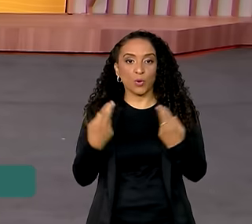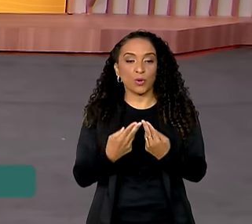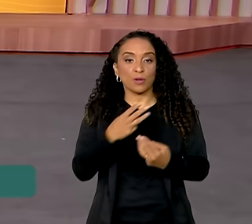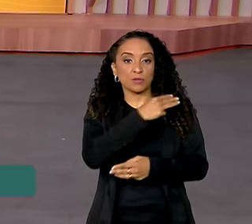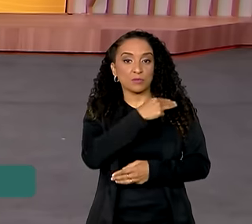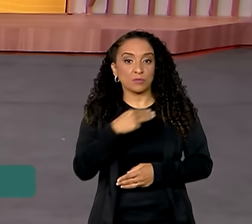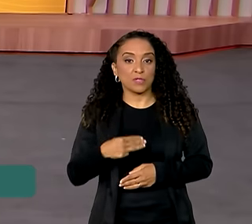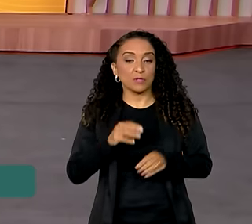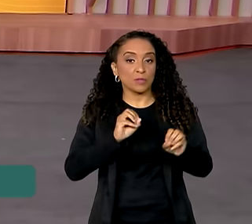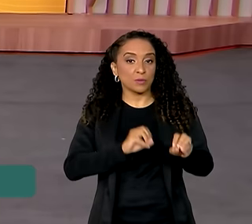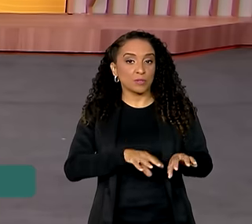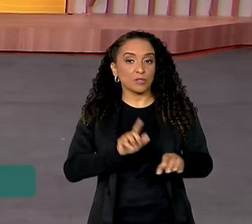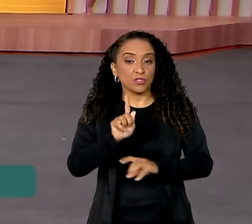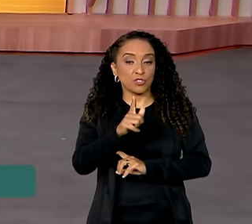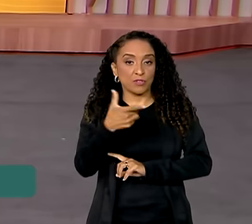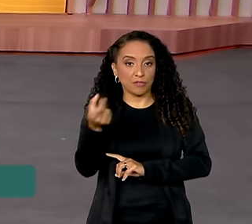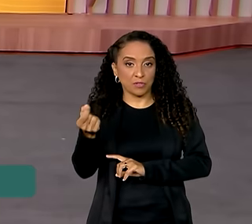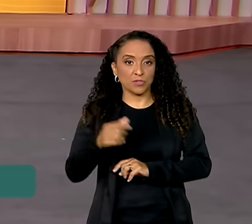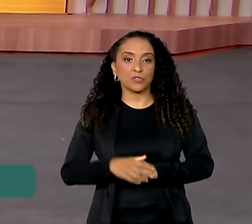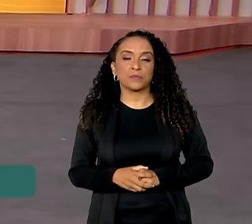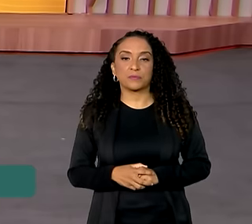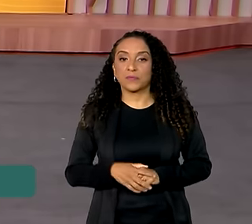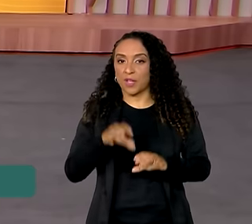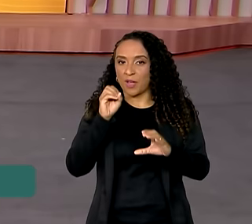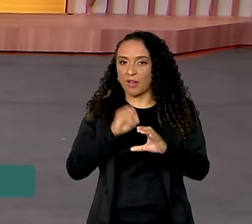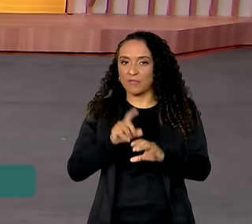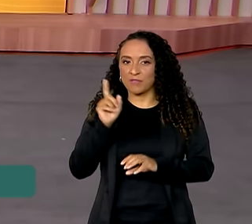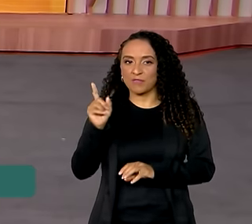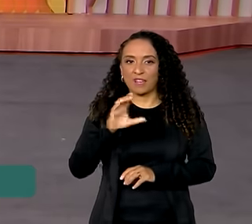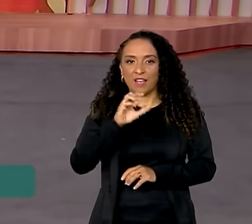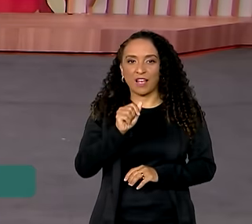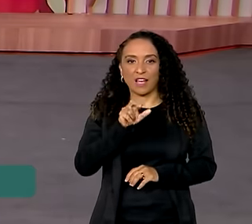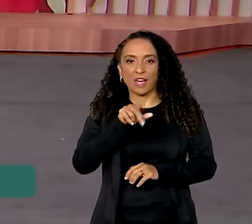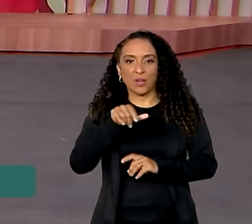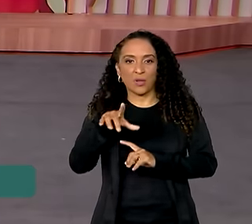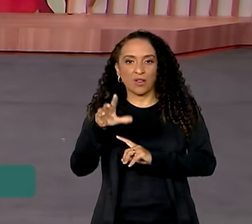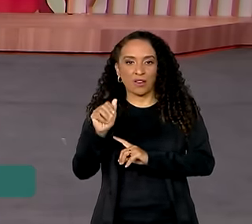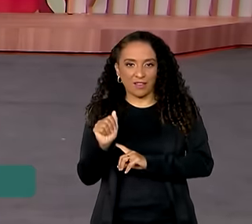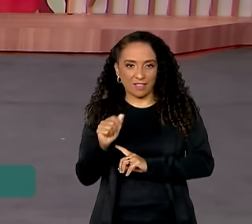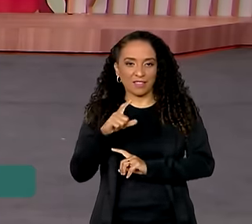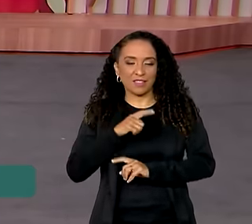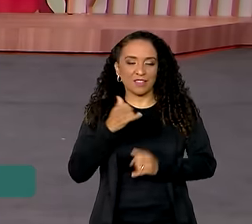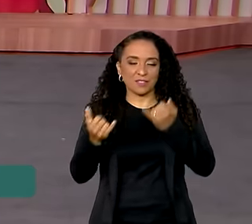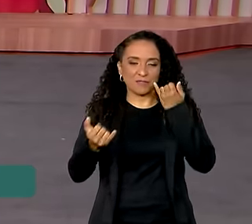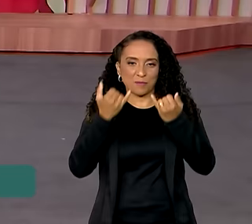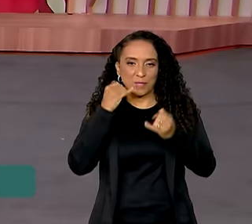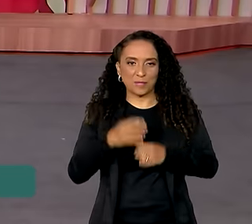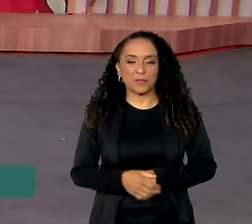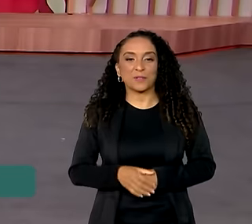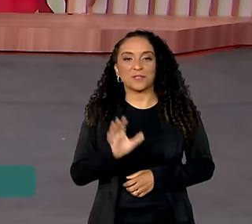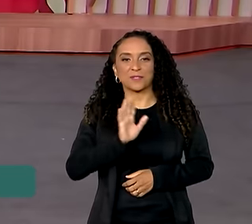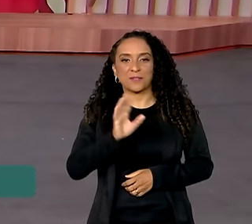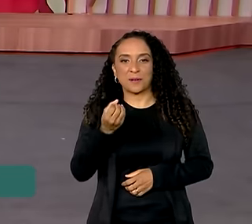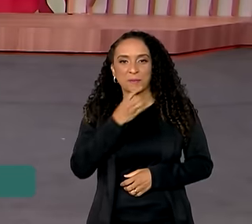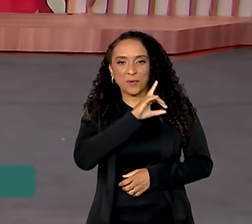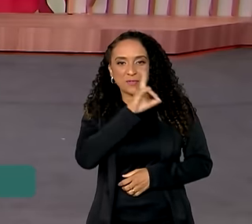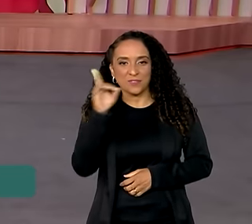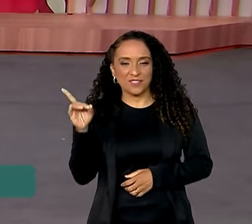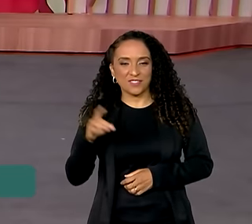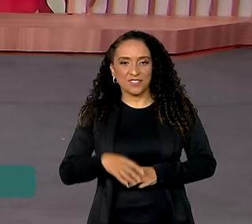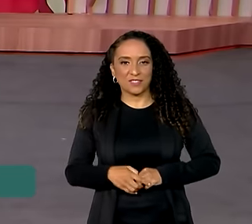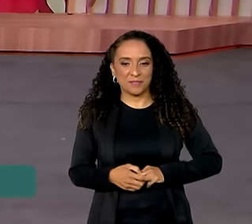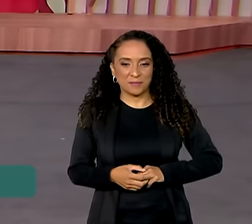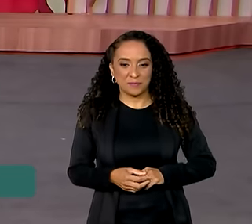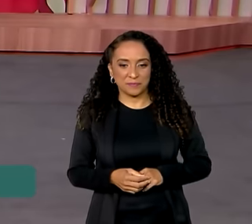reunião dos ministros da Educação do G20. Ao vivo de lá, Carolina Becker tem as informações. Oi, Carol, bom dia para você.